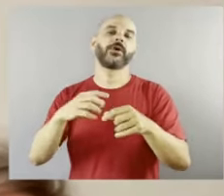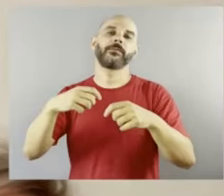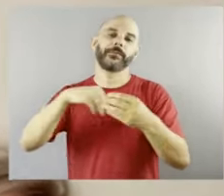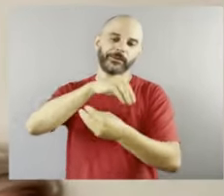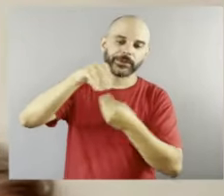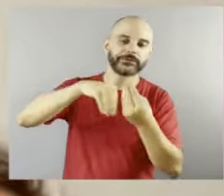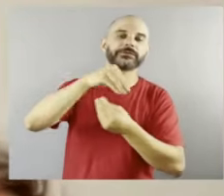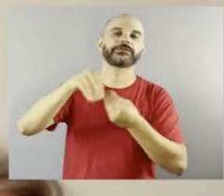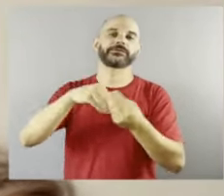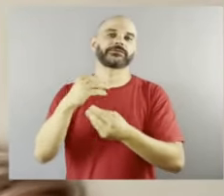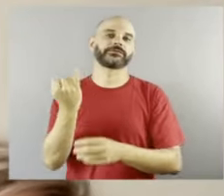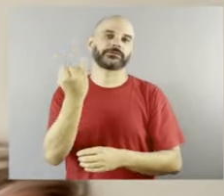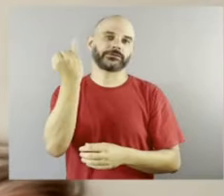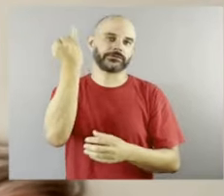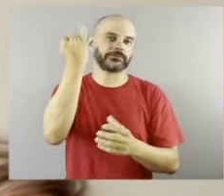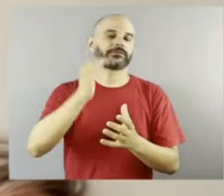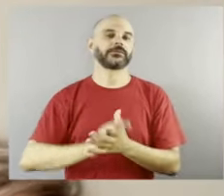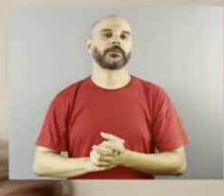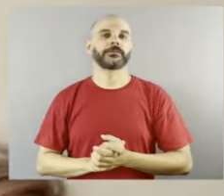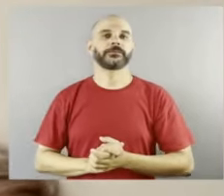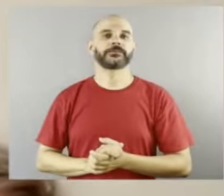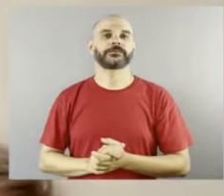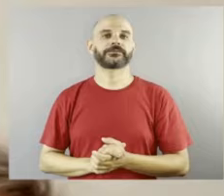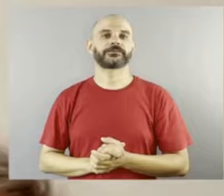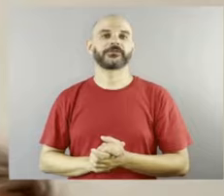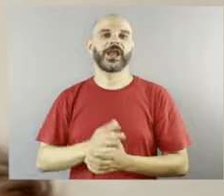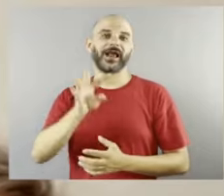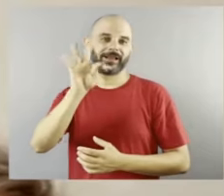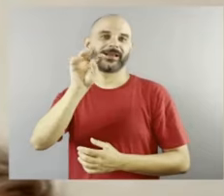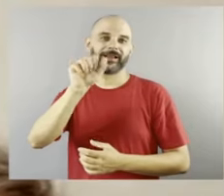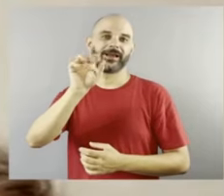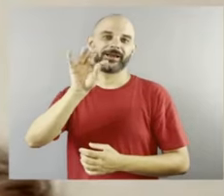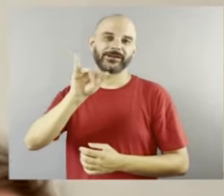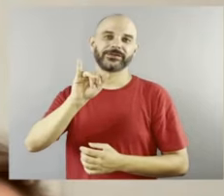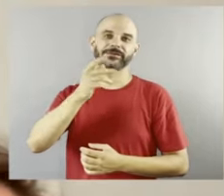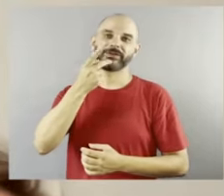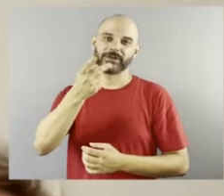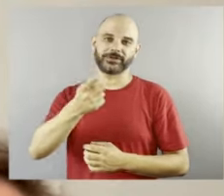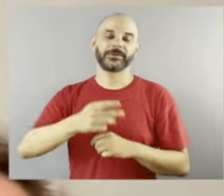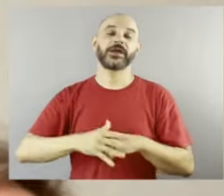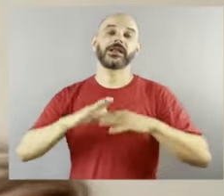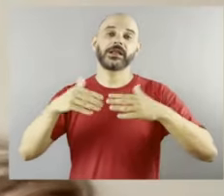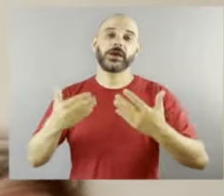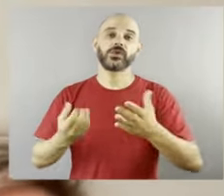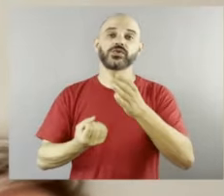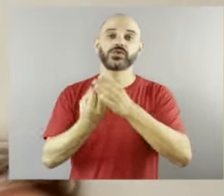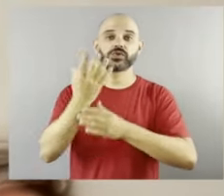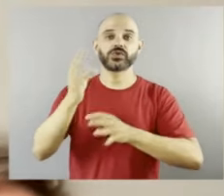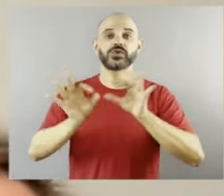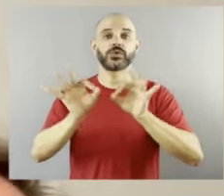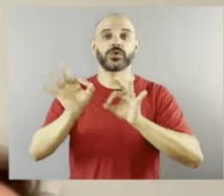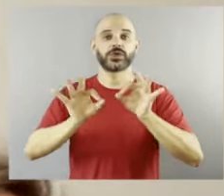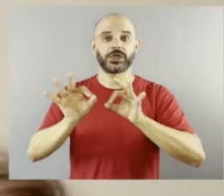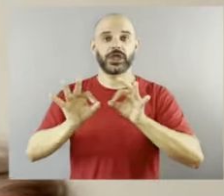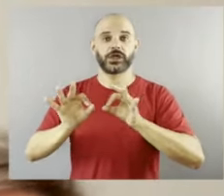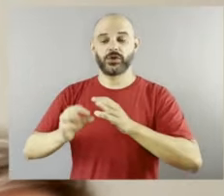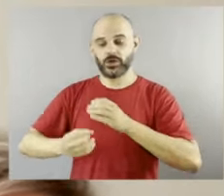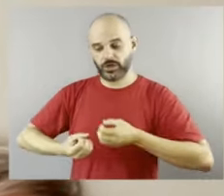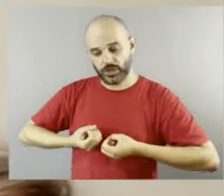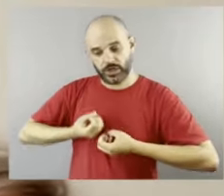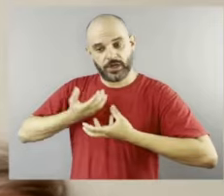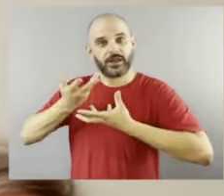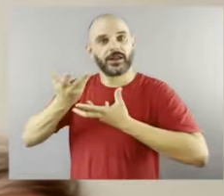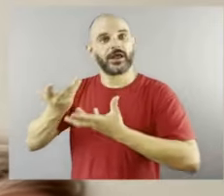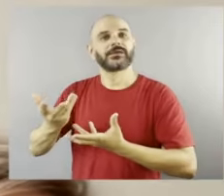junto e misturado, como diz a Tati. E aí surge, então, o projeto de dentro para fora. Isso. Ele